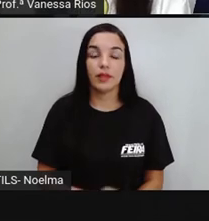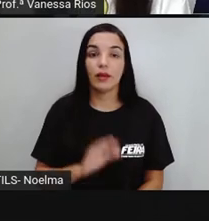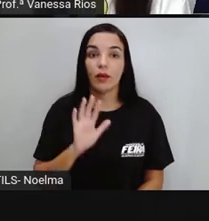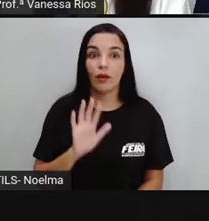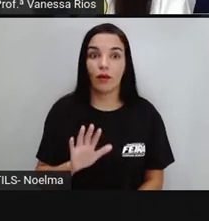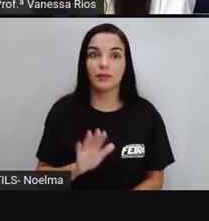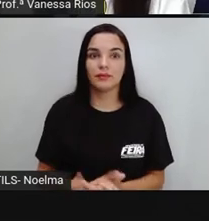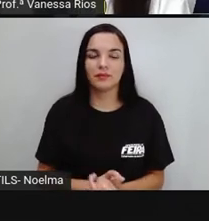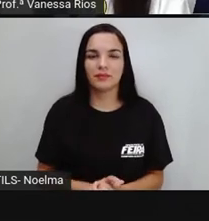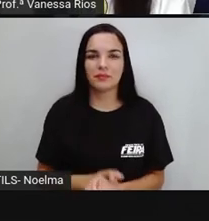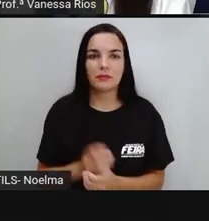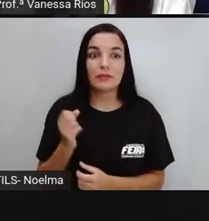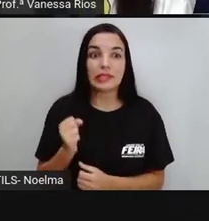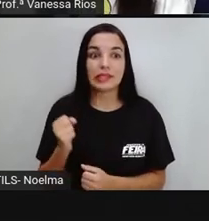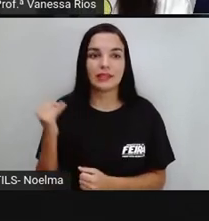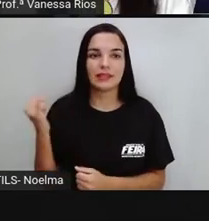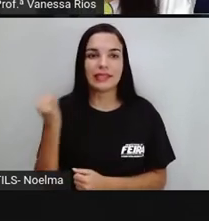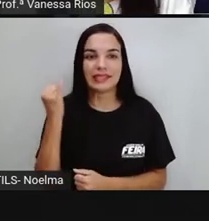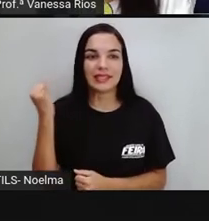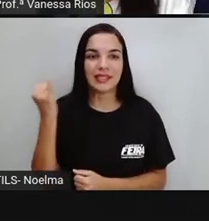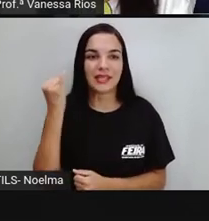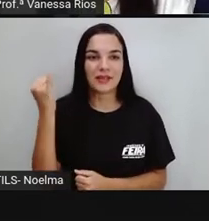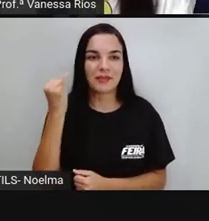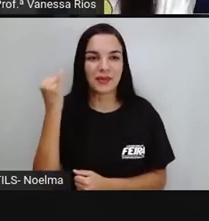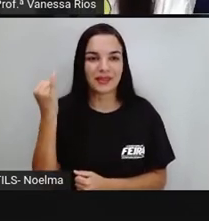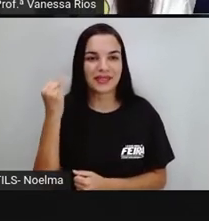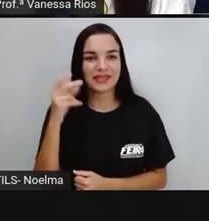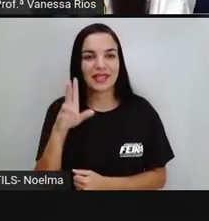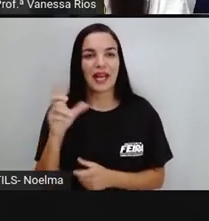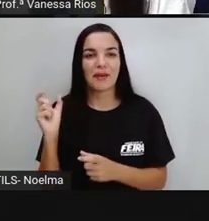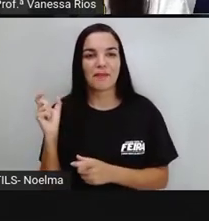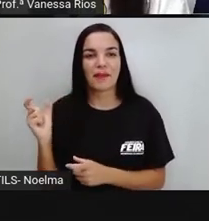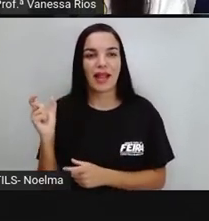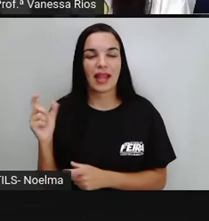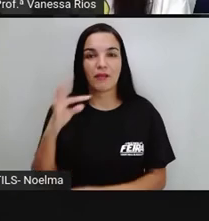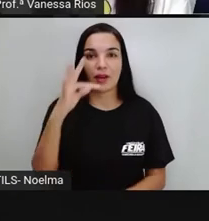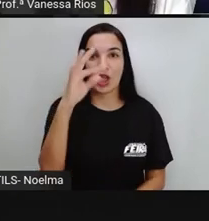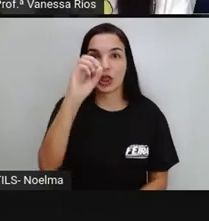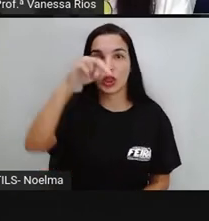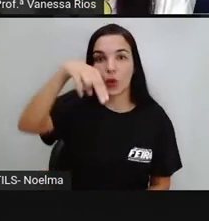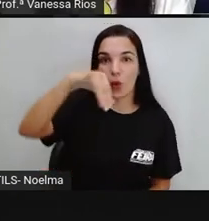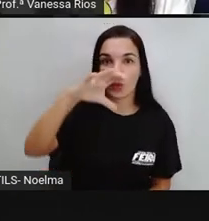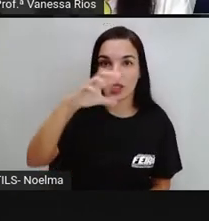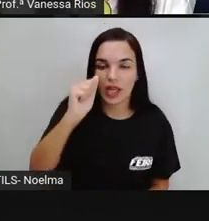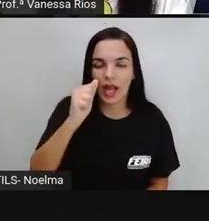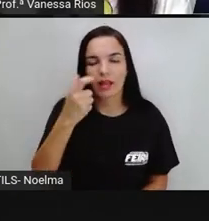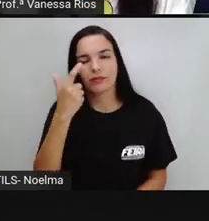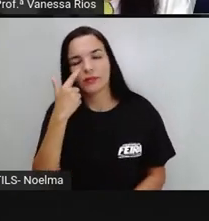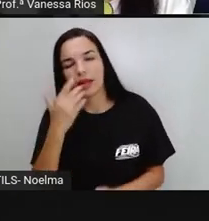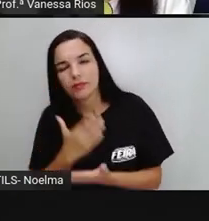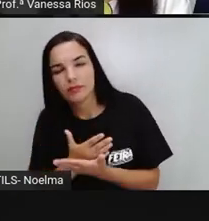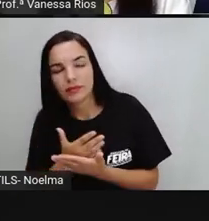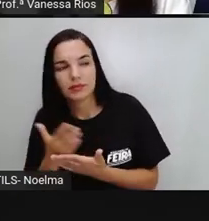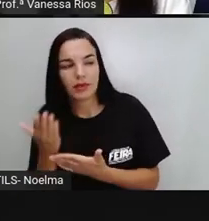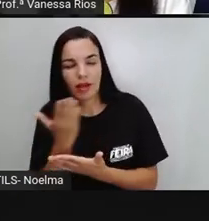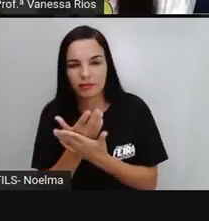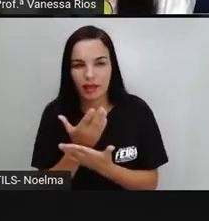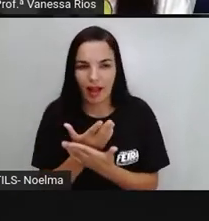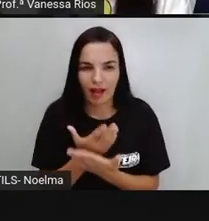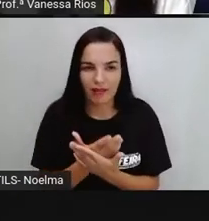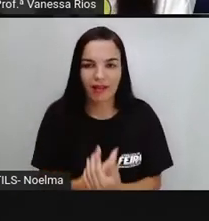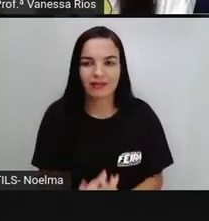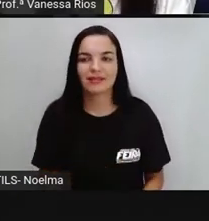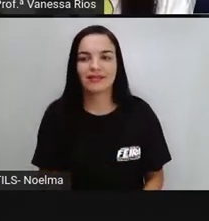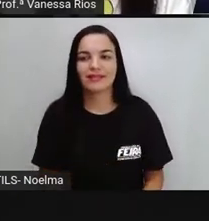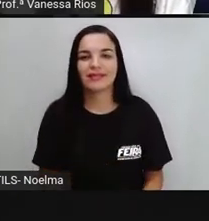E aí, a pró volta com a palavra tônica, que foi a palavra que nós iniciamos a análise, o estudo, né? No início da